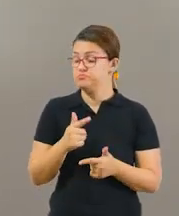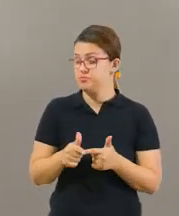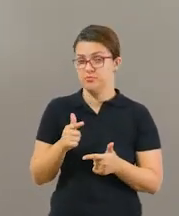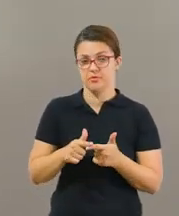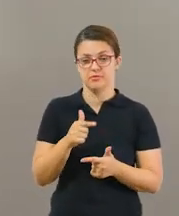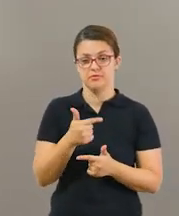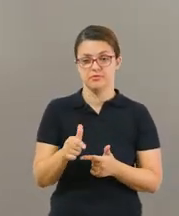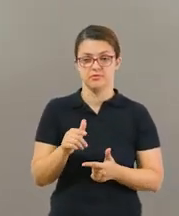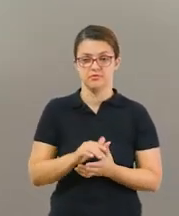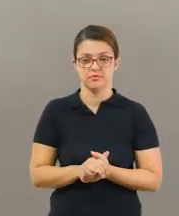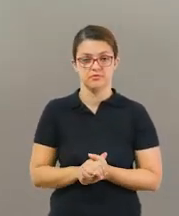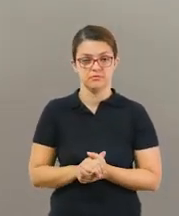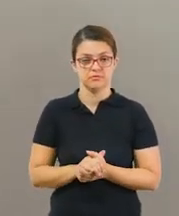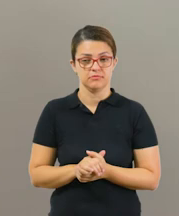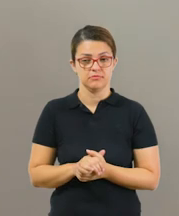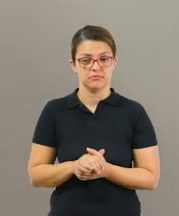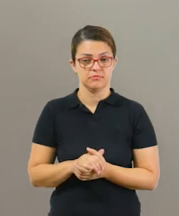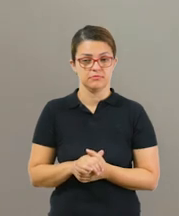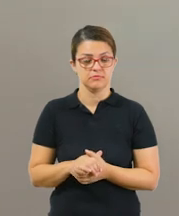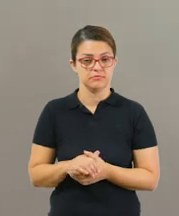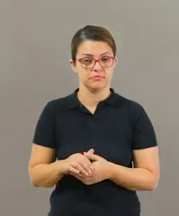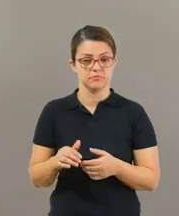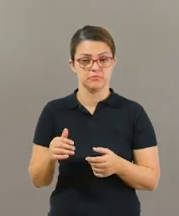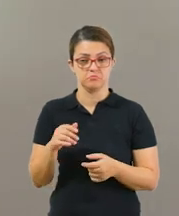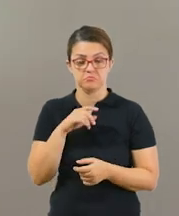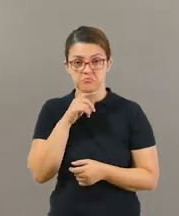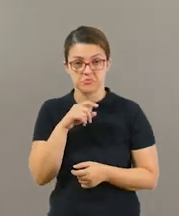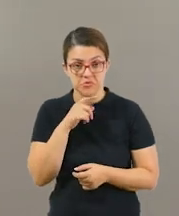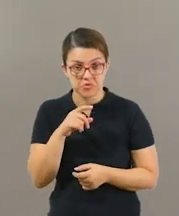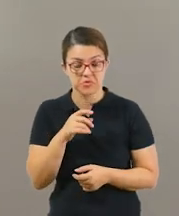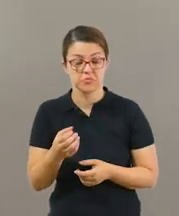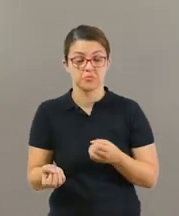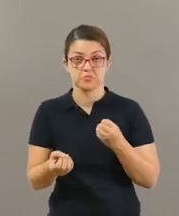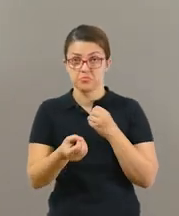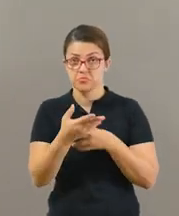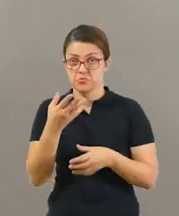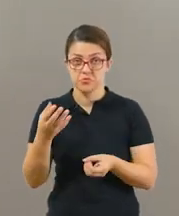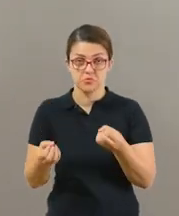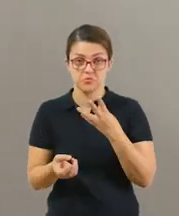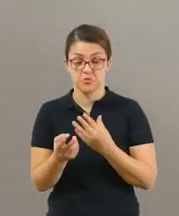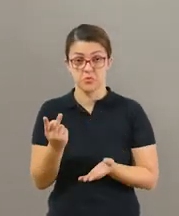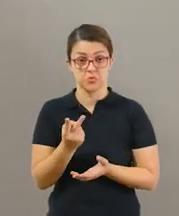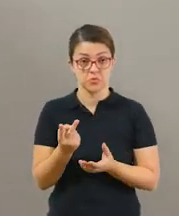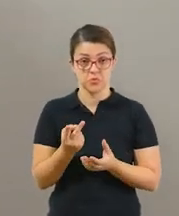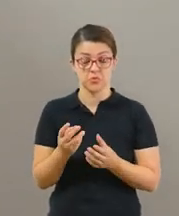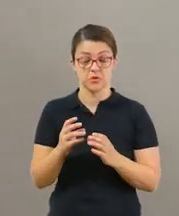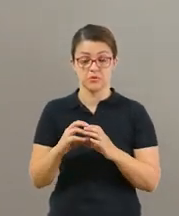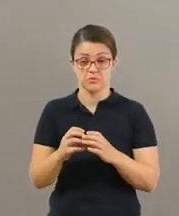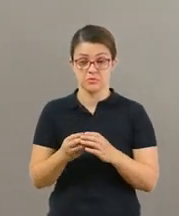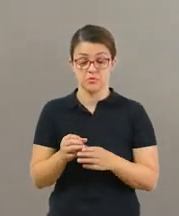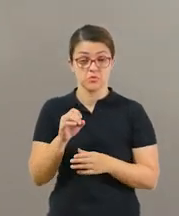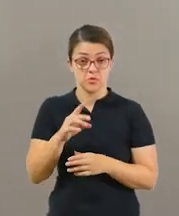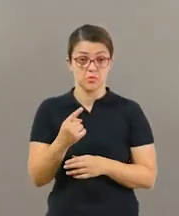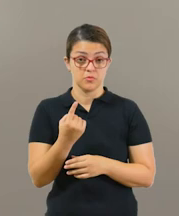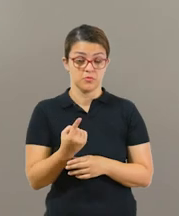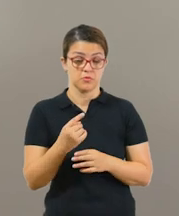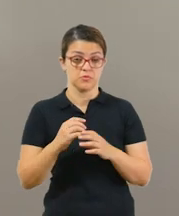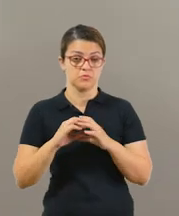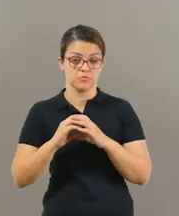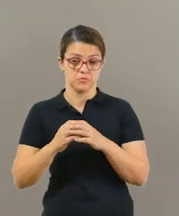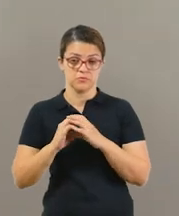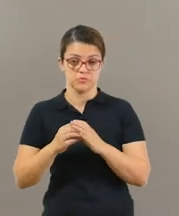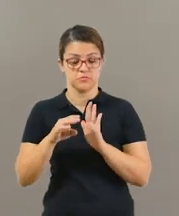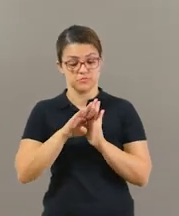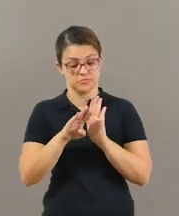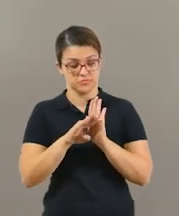apenas com duas, não tem problema, deixa ele com duas. Ele não conseguiu fazer com duas, peça para ele, então, fazer apenas com